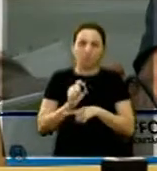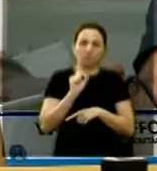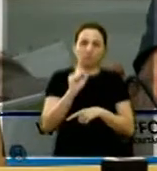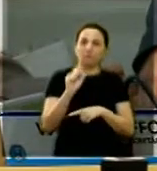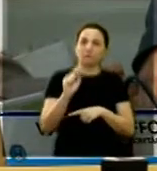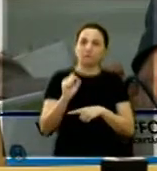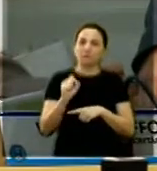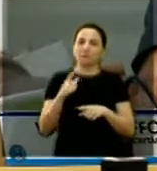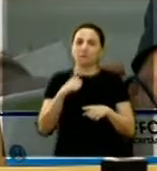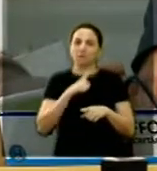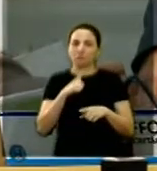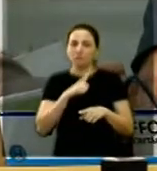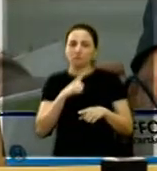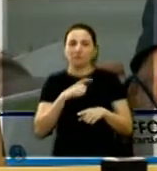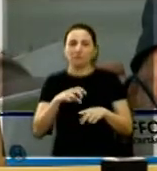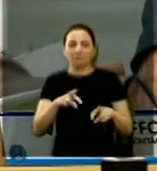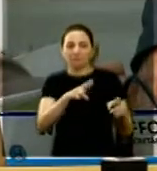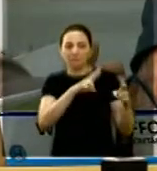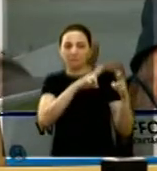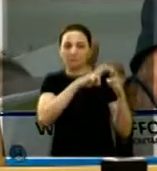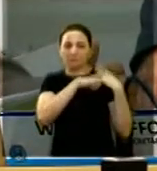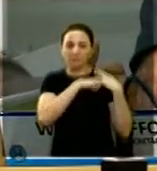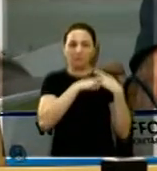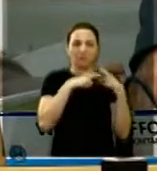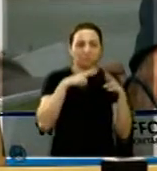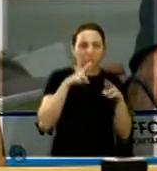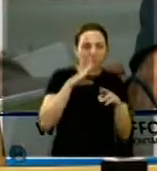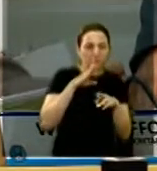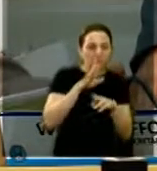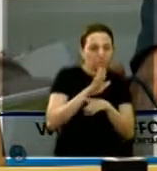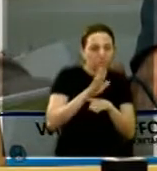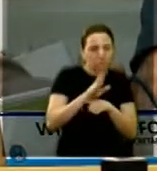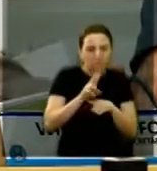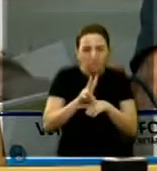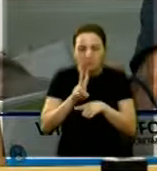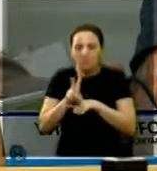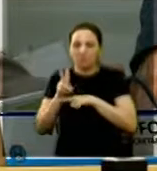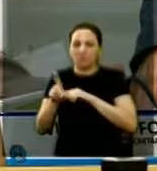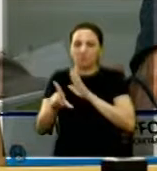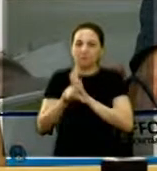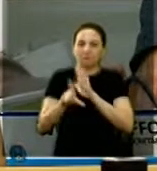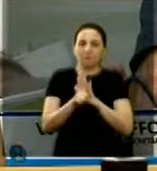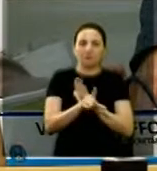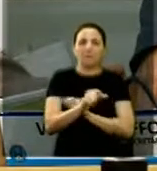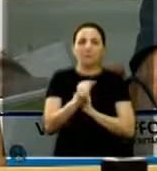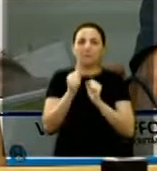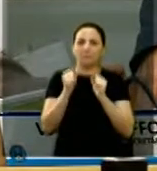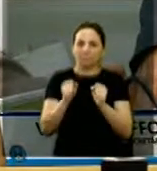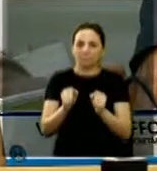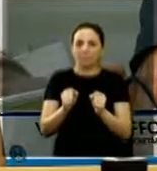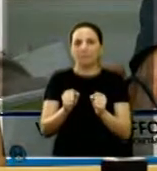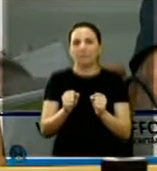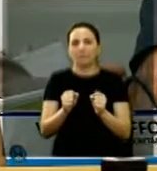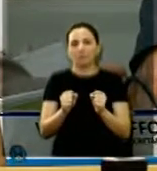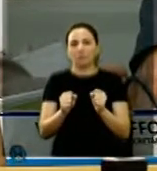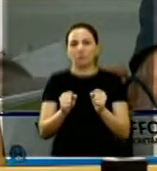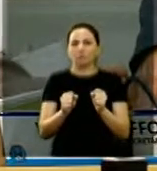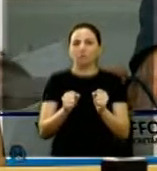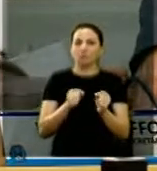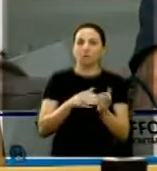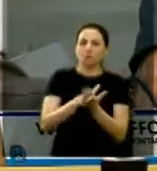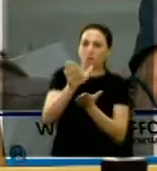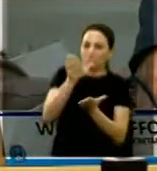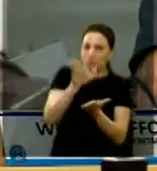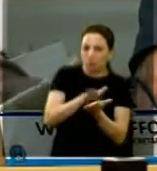agir com prática adequada, responsável, infringindo o que dispõe esta lei, serão impostos sanções com apenas